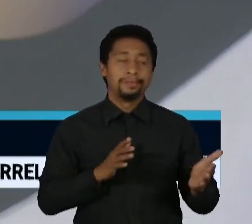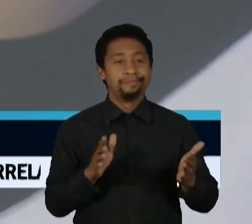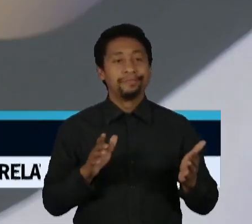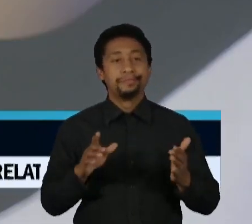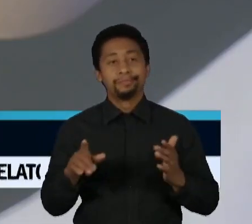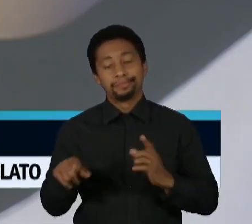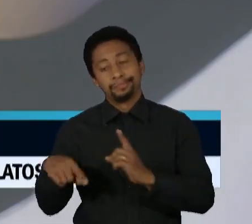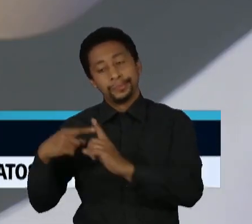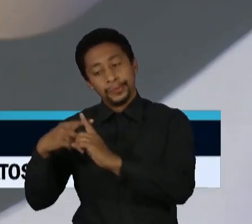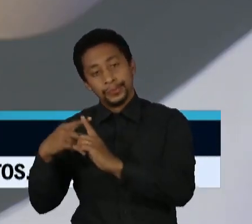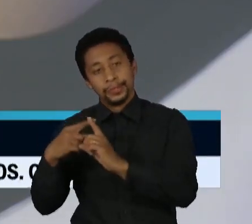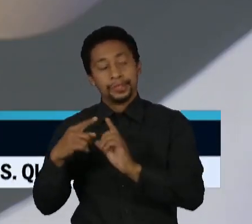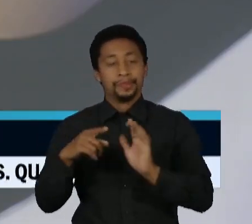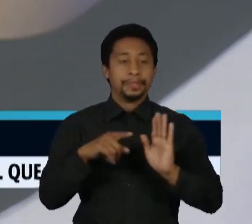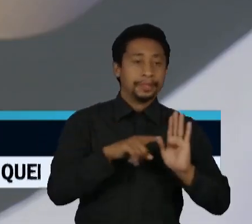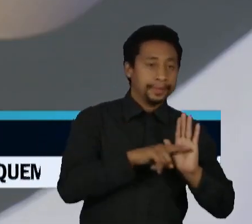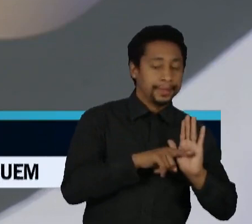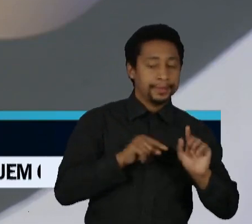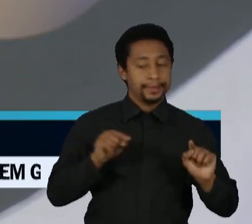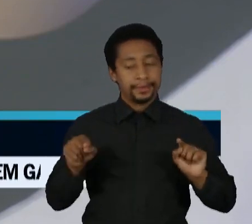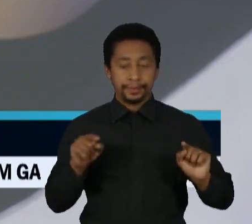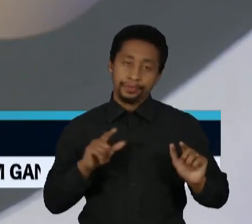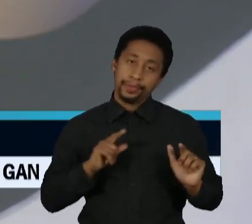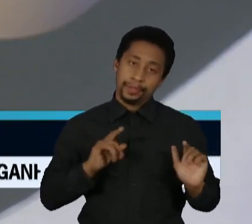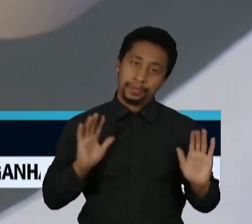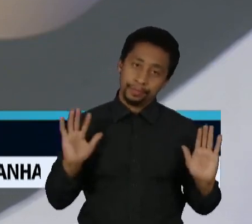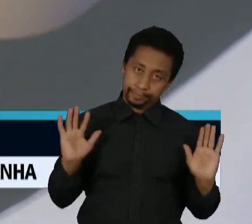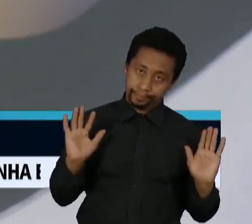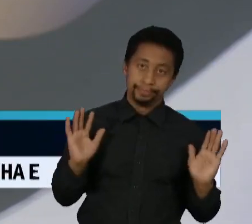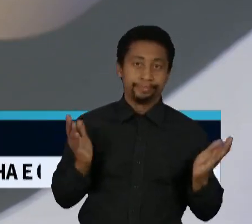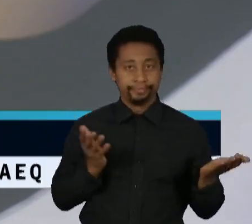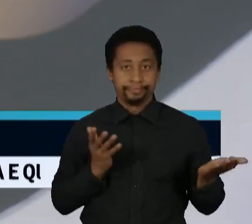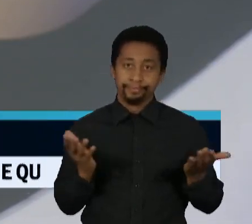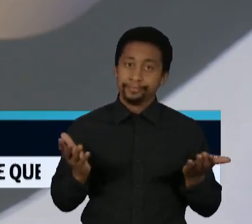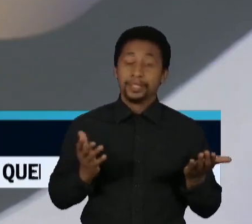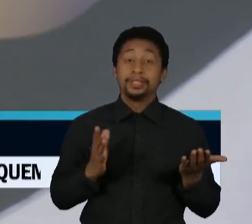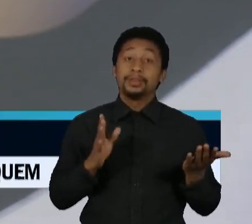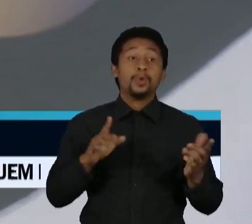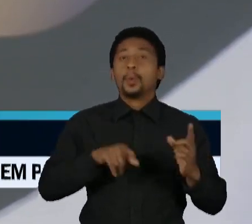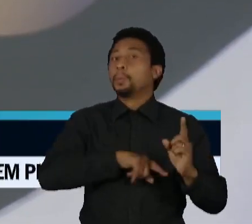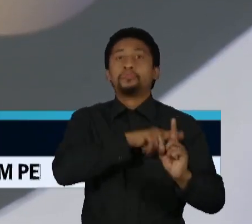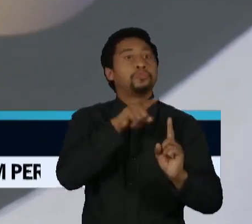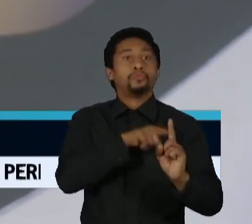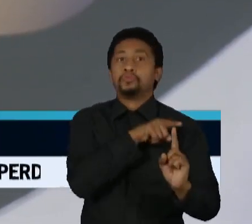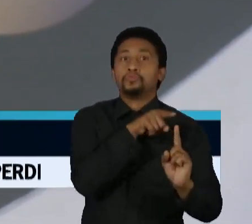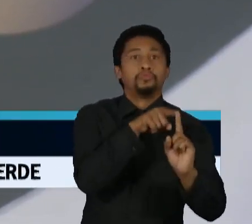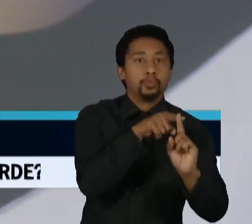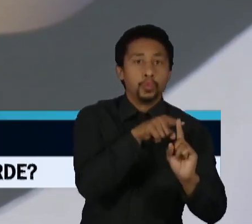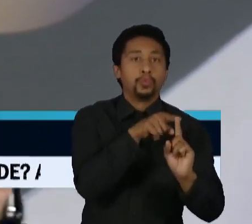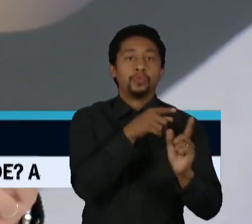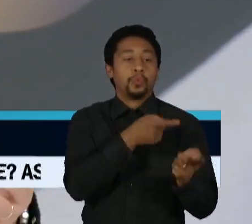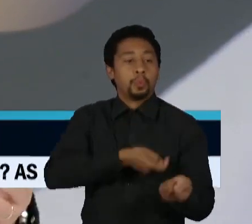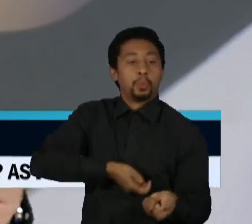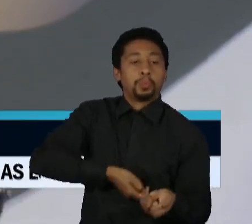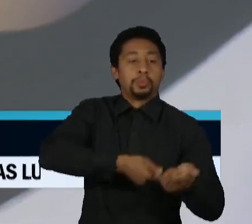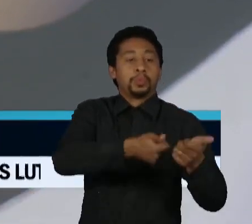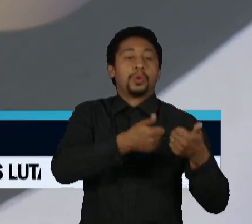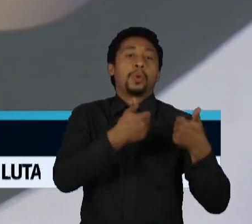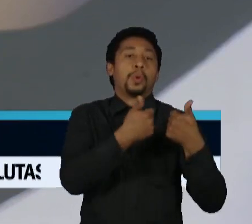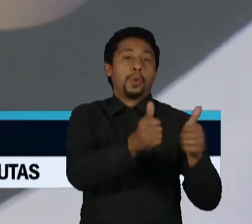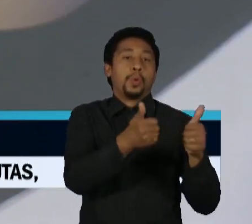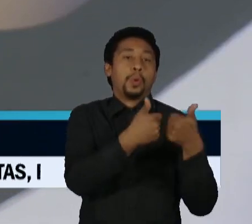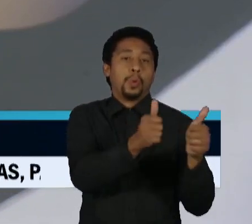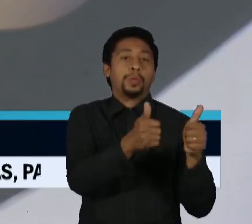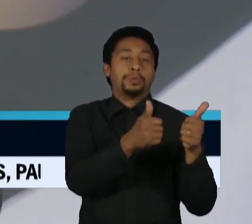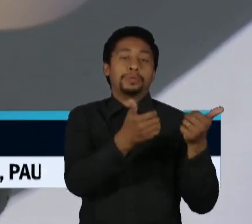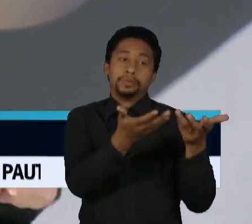são tão positivos. Acho que mirar em transporte coletivo olha um pouco para um